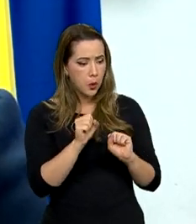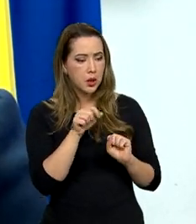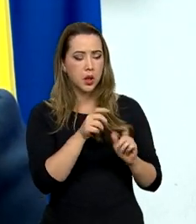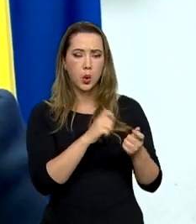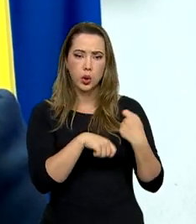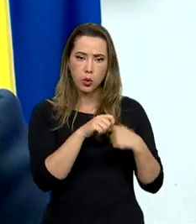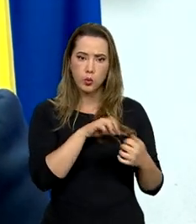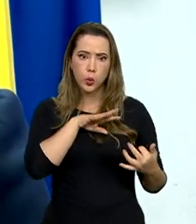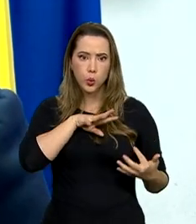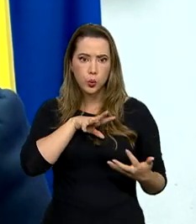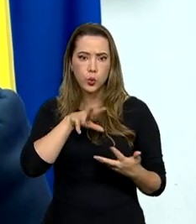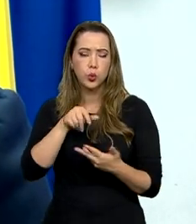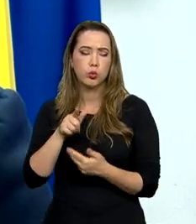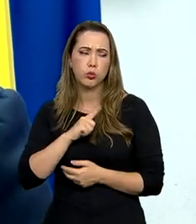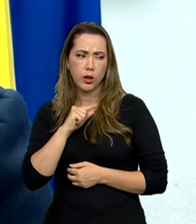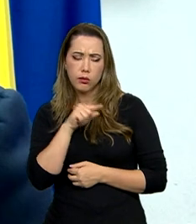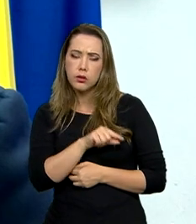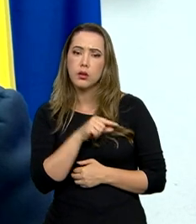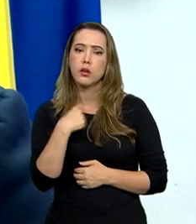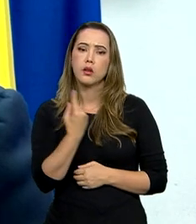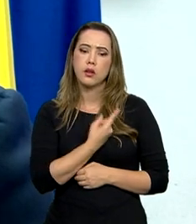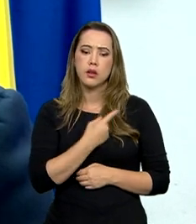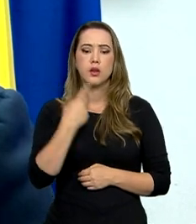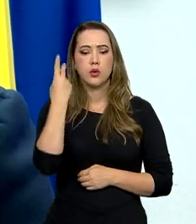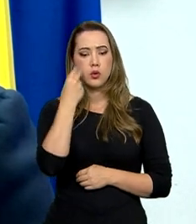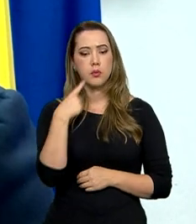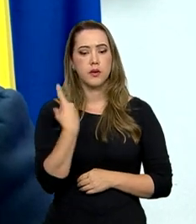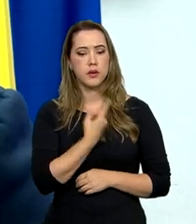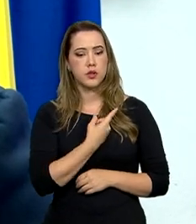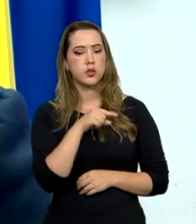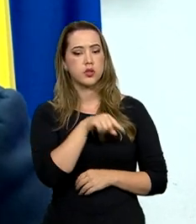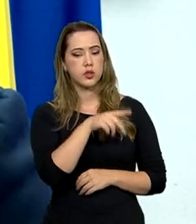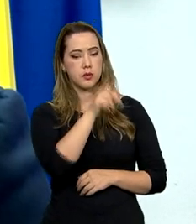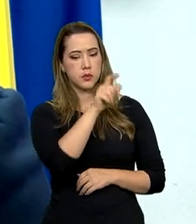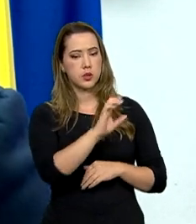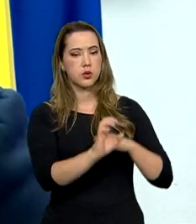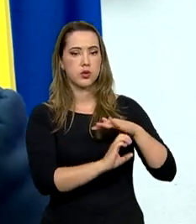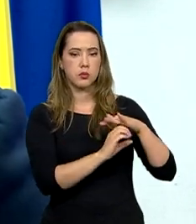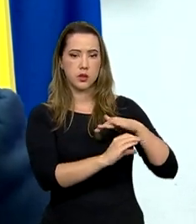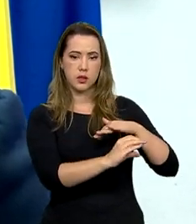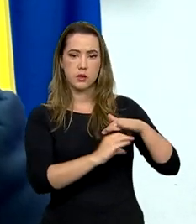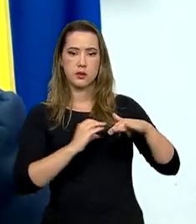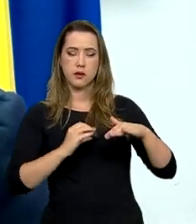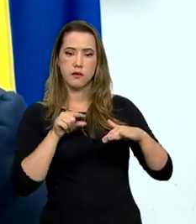naturalmente, interessa-nos ter aqui investidores brasileiros em São Tomé e Príncipe.